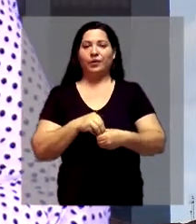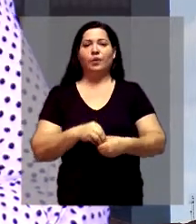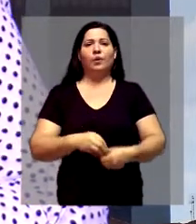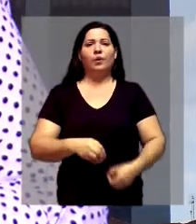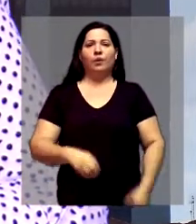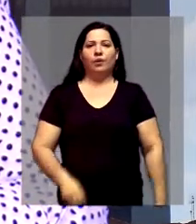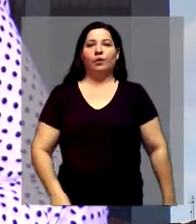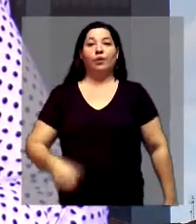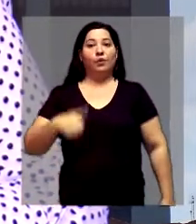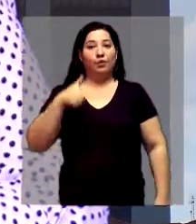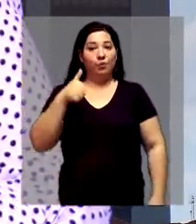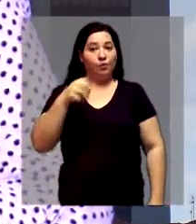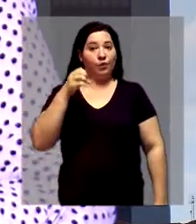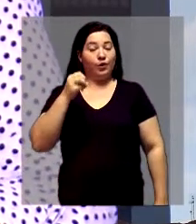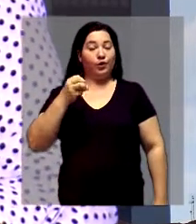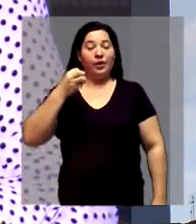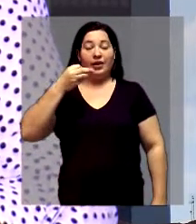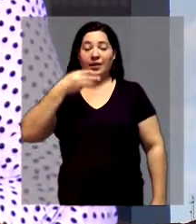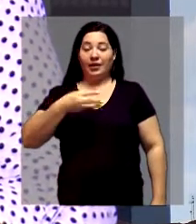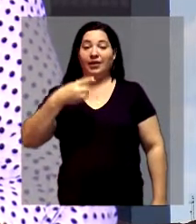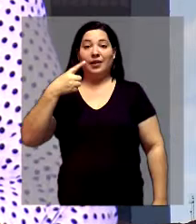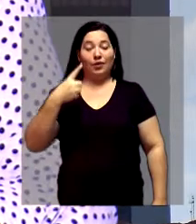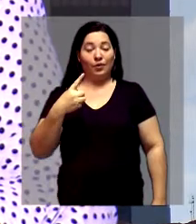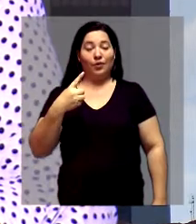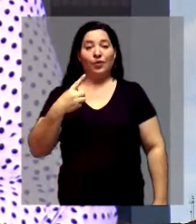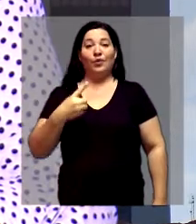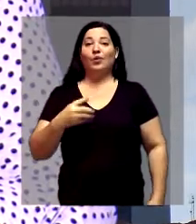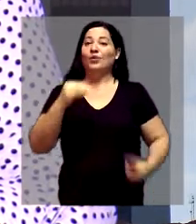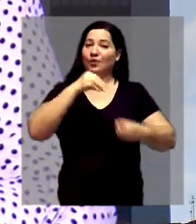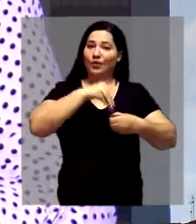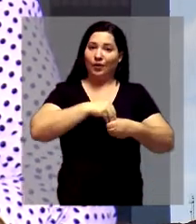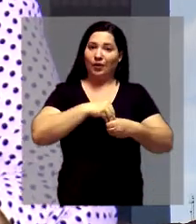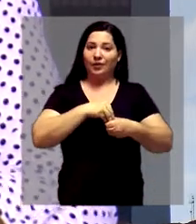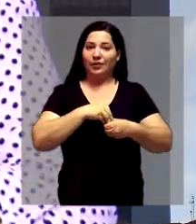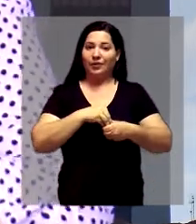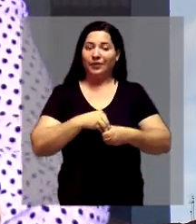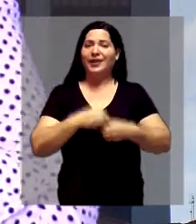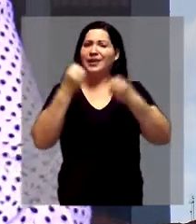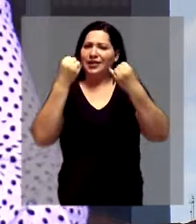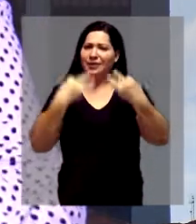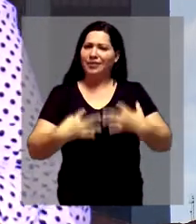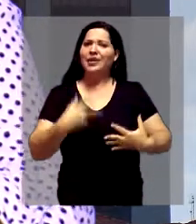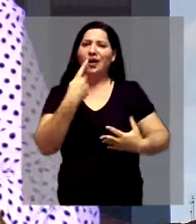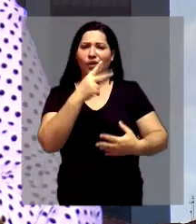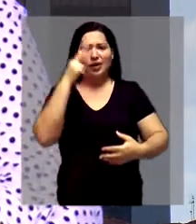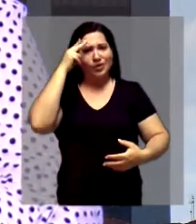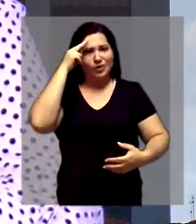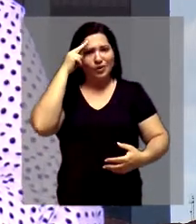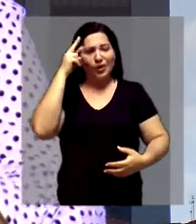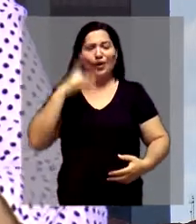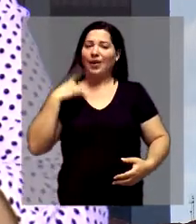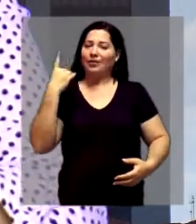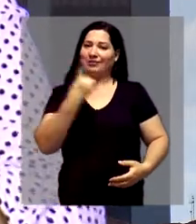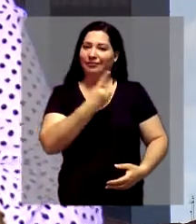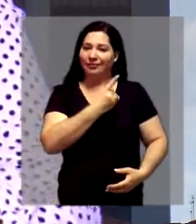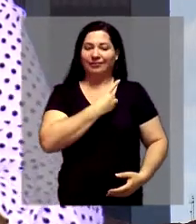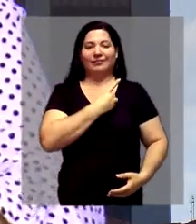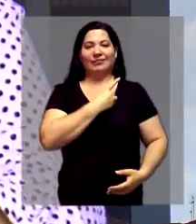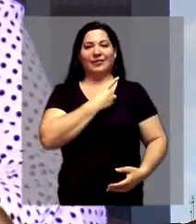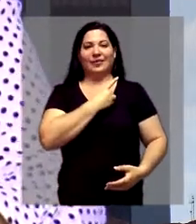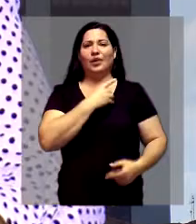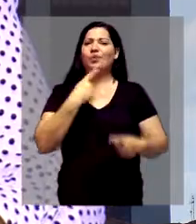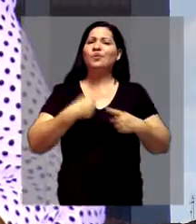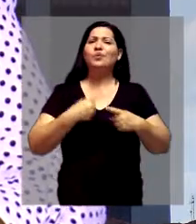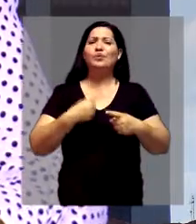.031 votos. Conta para a gente um pouco da sua história. Como que você entrou na política? Por que você